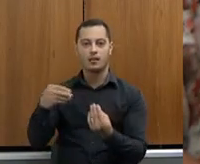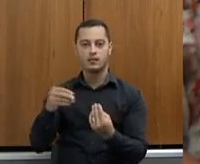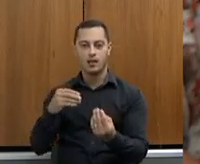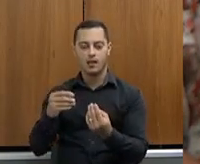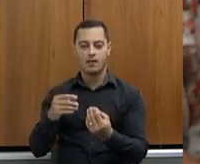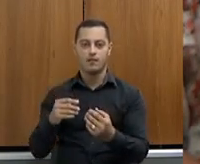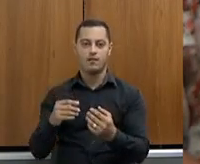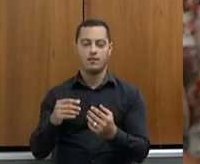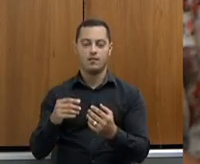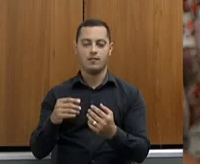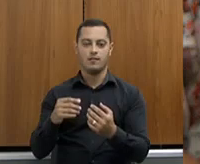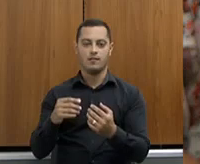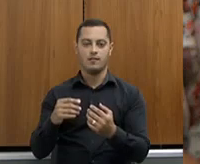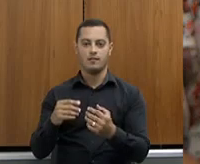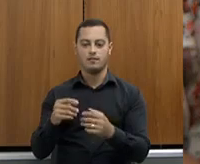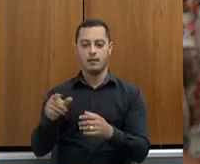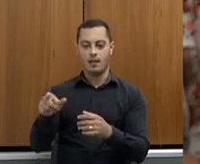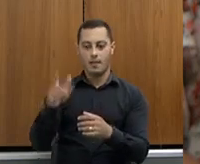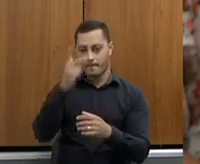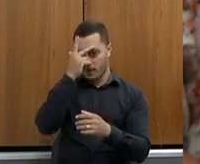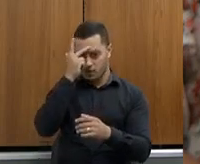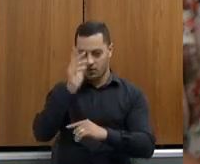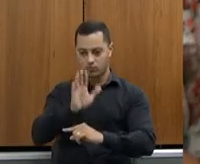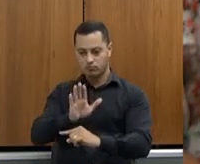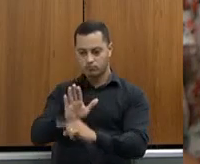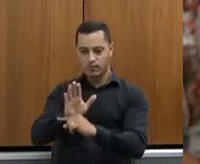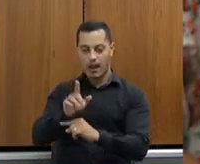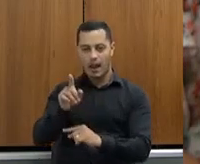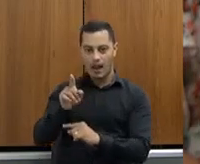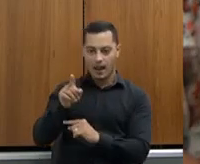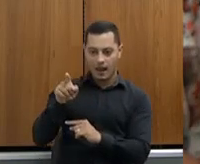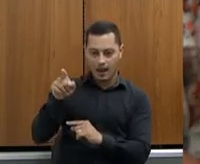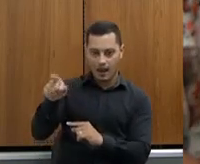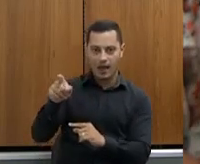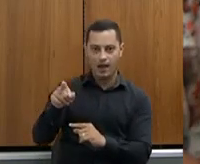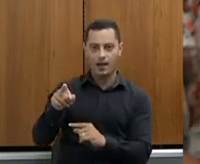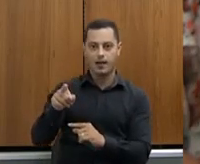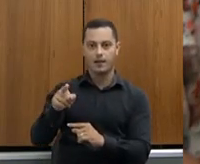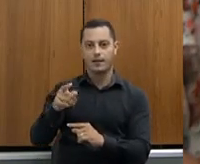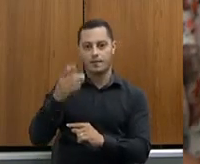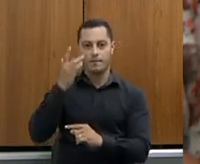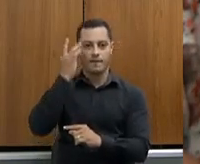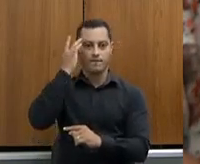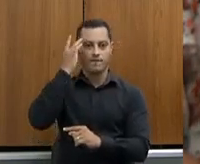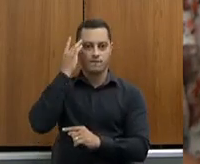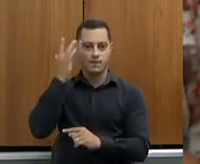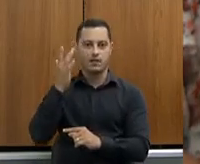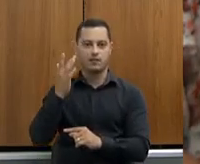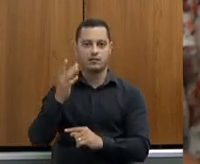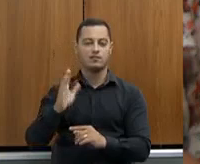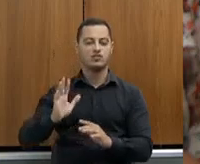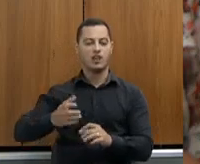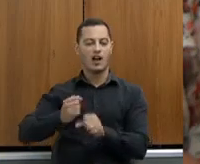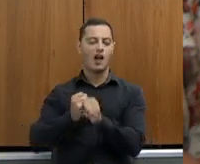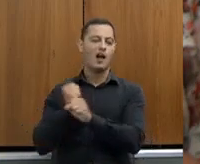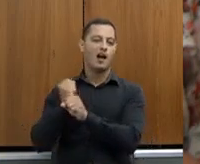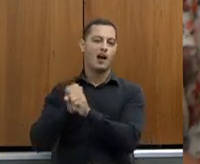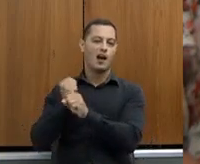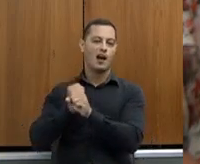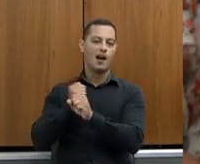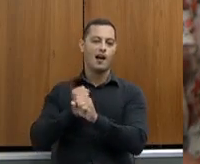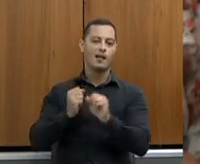atendido lá na ponta agiliza o processo, e nós vamos desburocratizando isso, que ficou amarrado tantos anos em